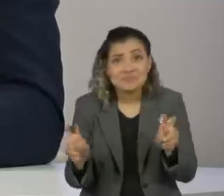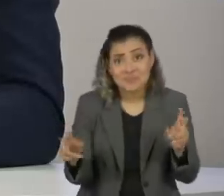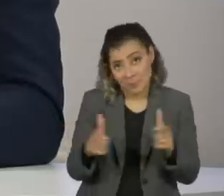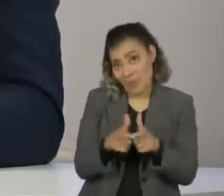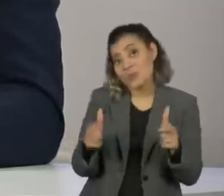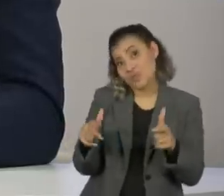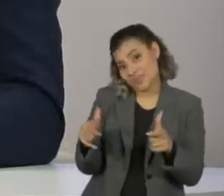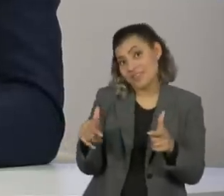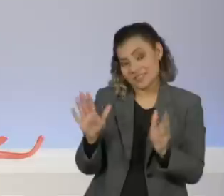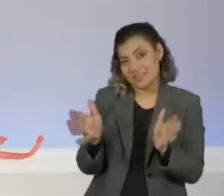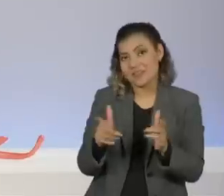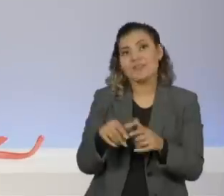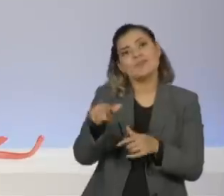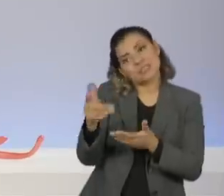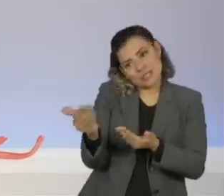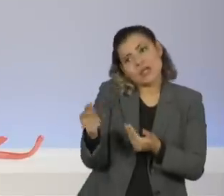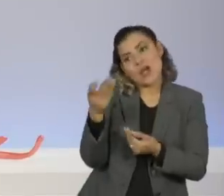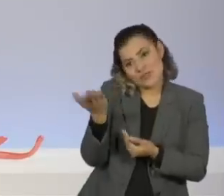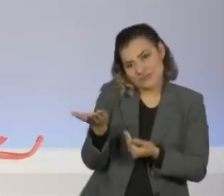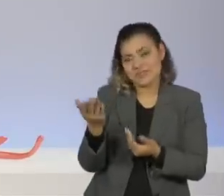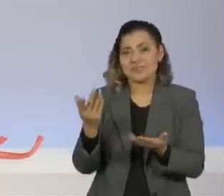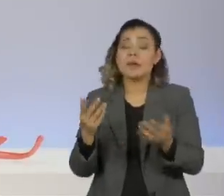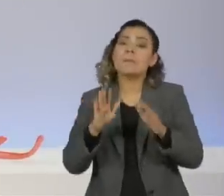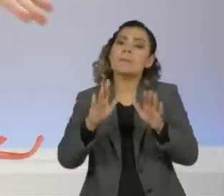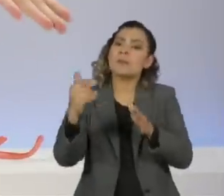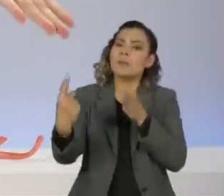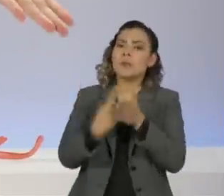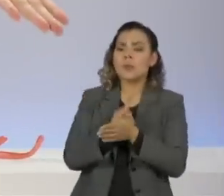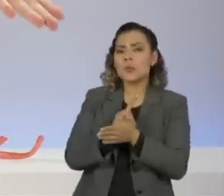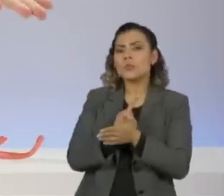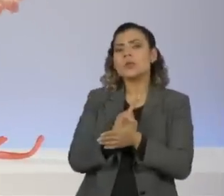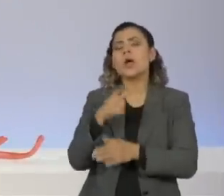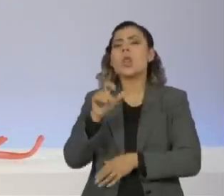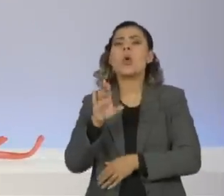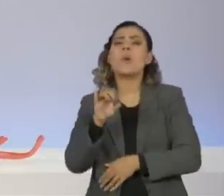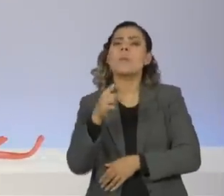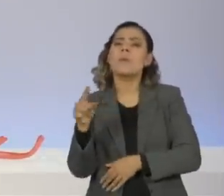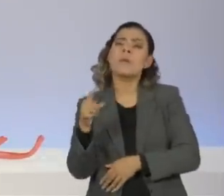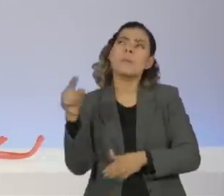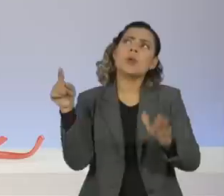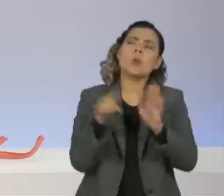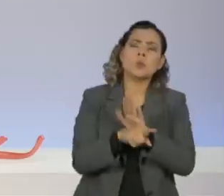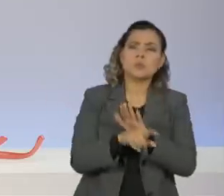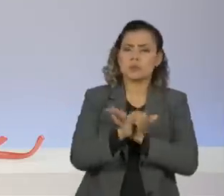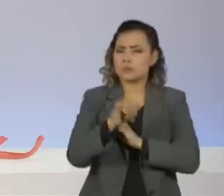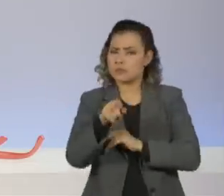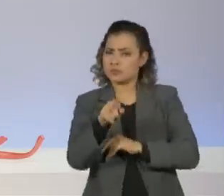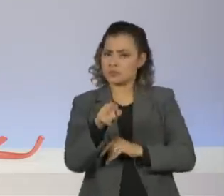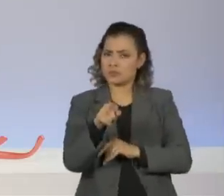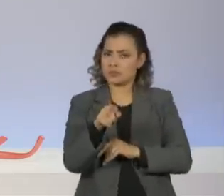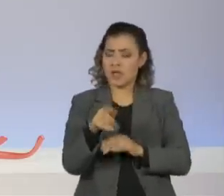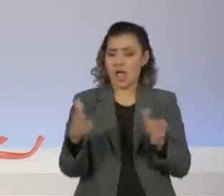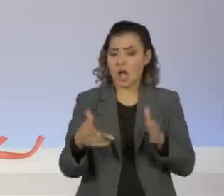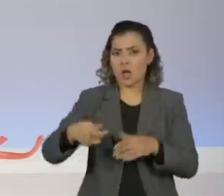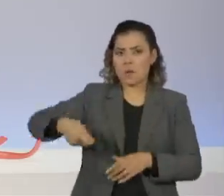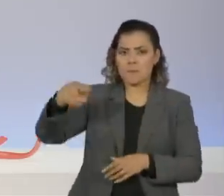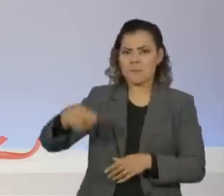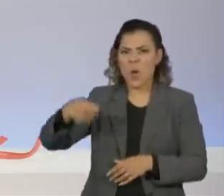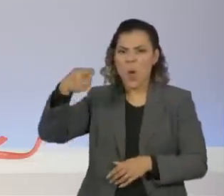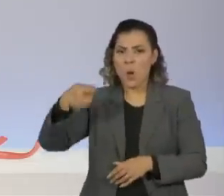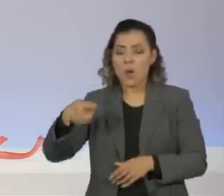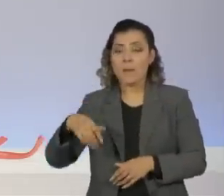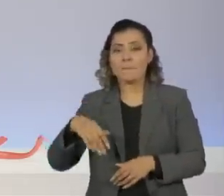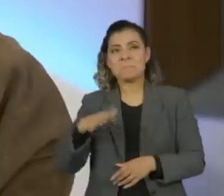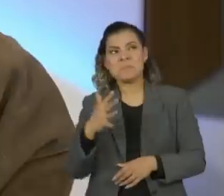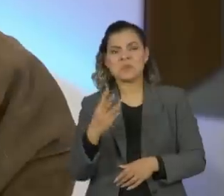Você é, é jovem. Obrigado. Mas ela falou assim, mãe, pergunta então para o Lobão se ele acha que esse núcleo duro que tem quase